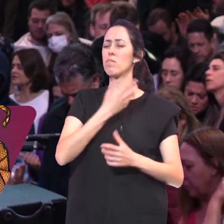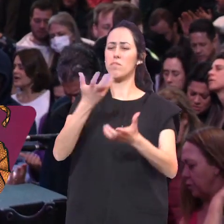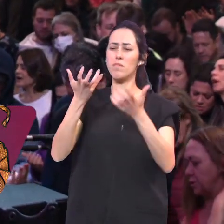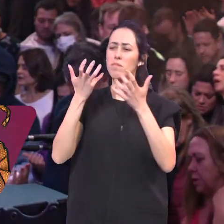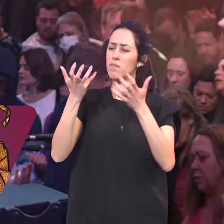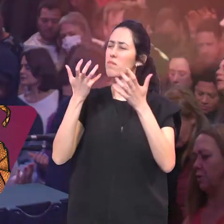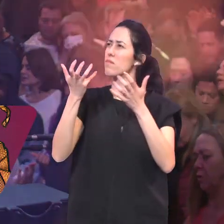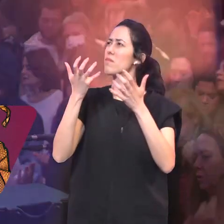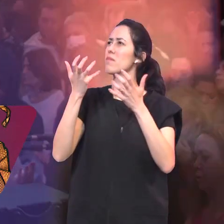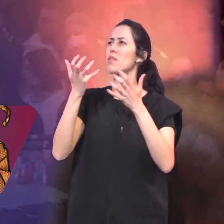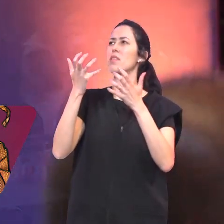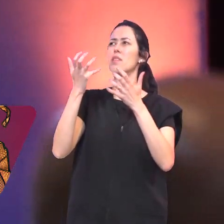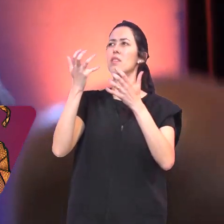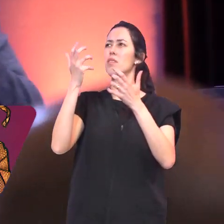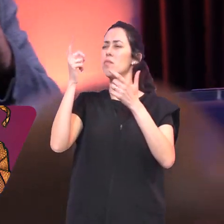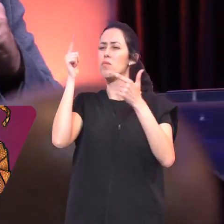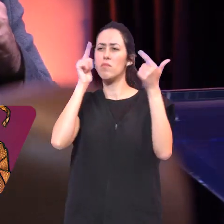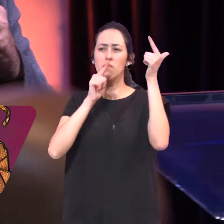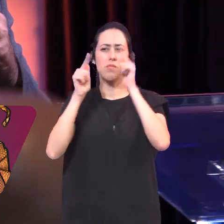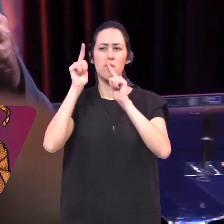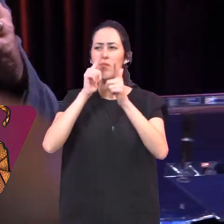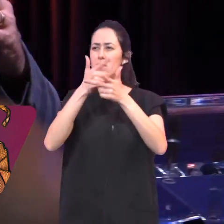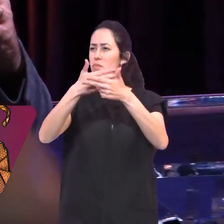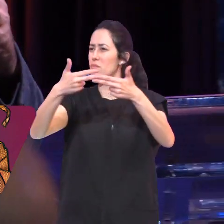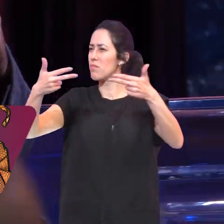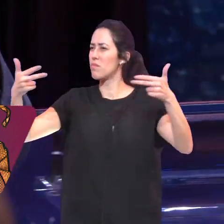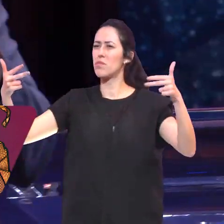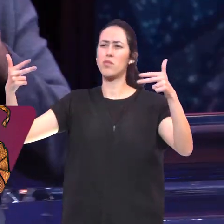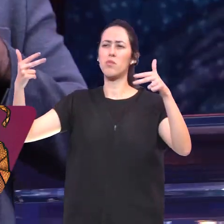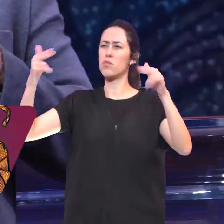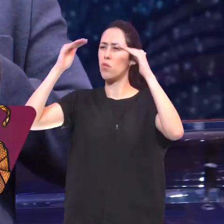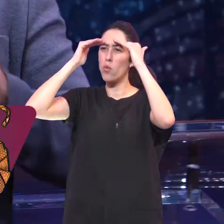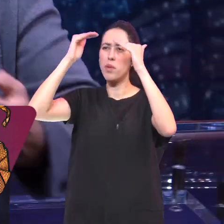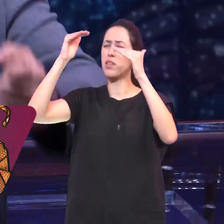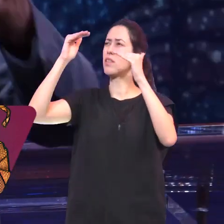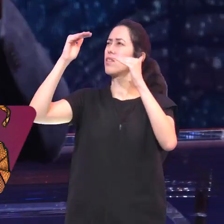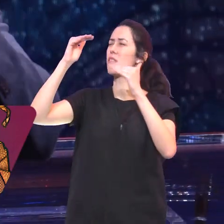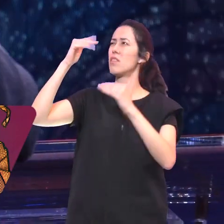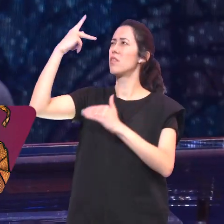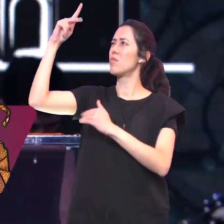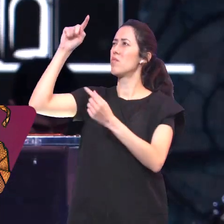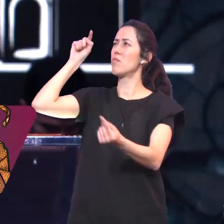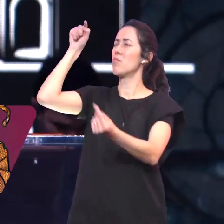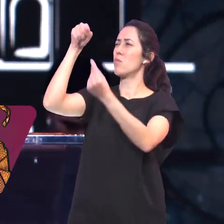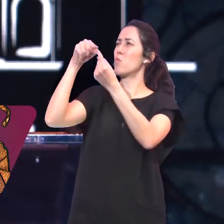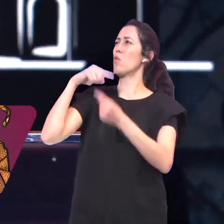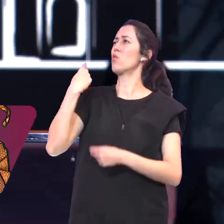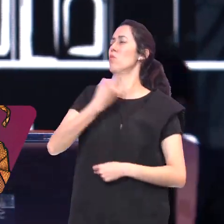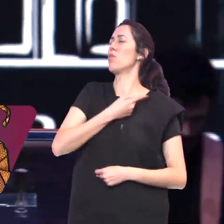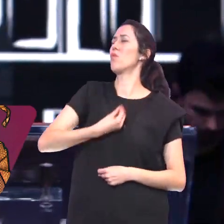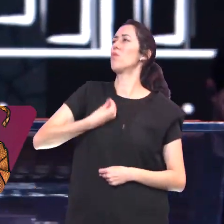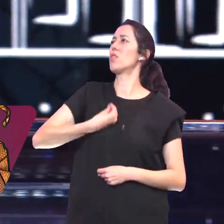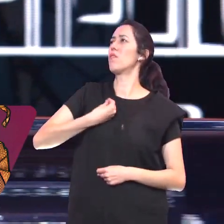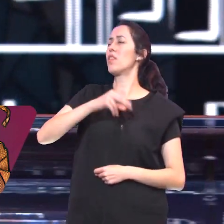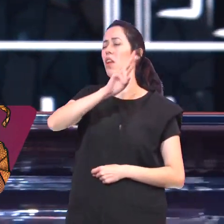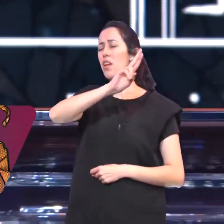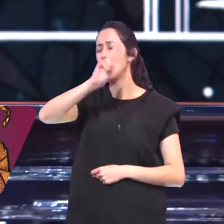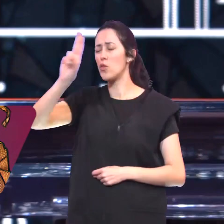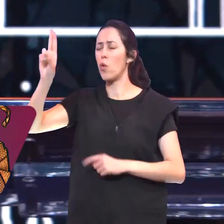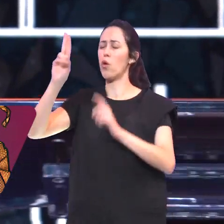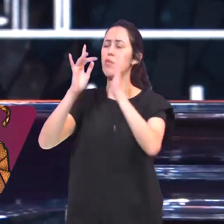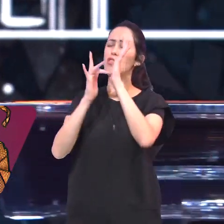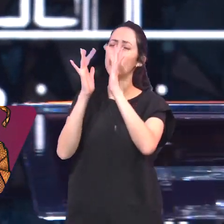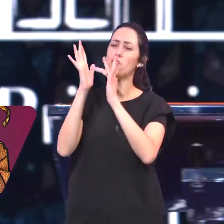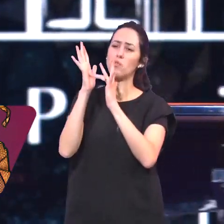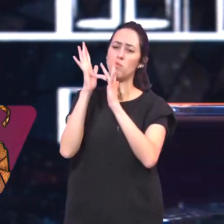Possuir Todos os propósitos De Deus Para a nossa vida Em nome de Jesus